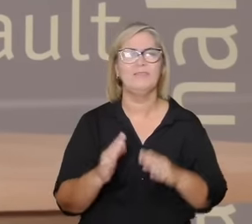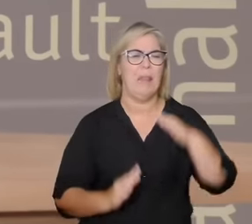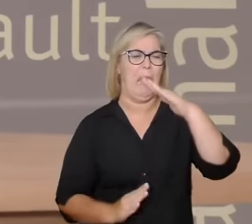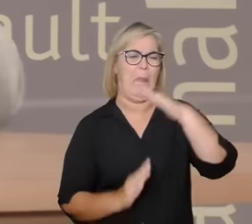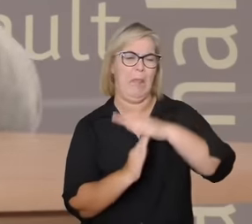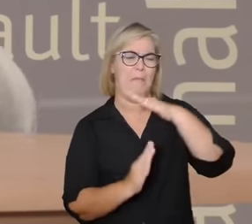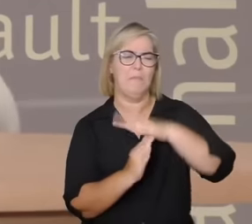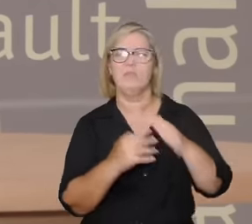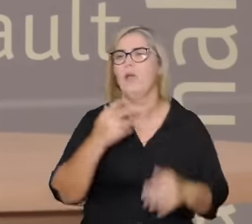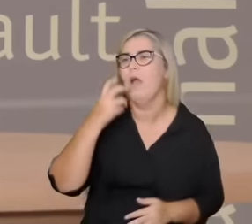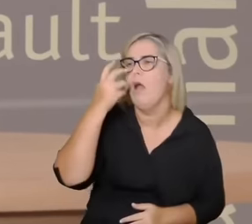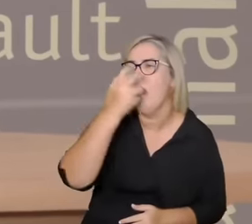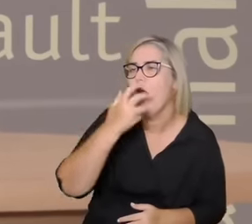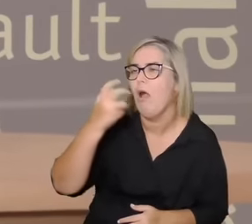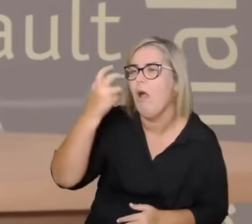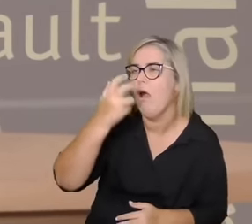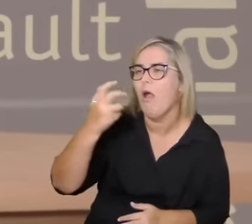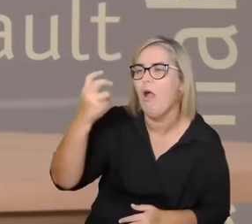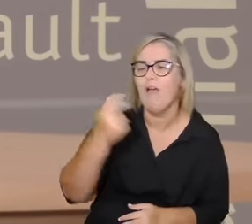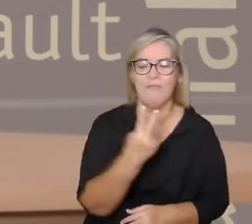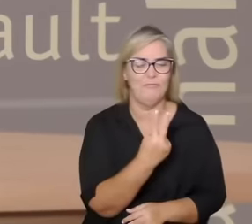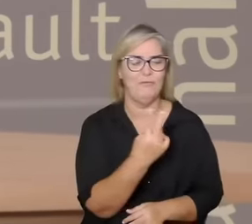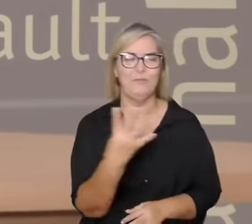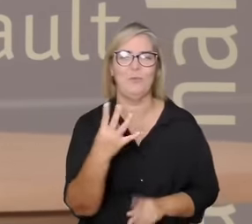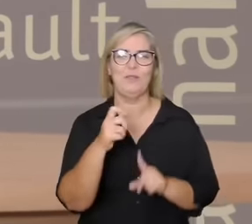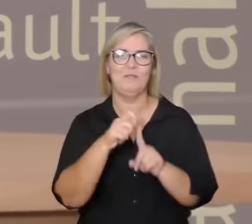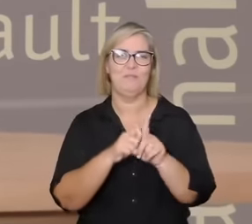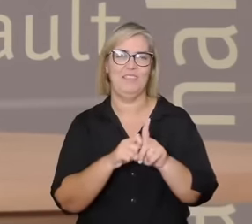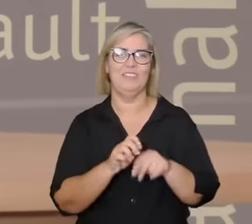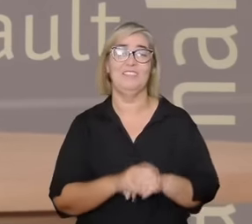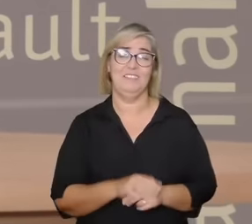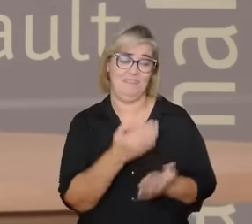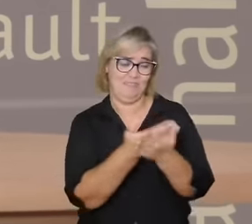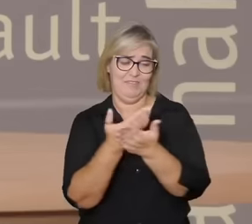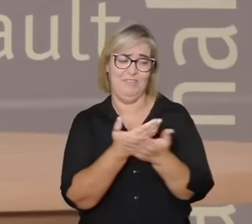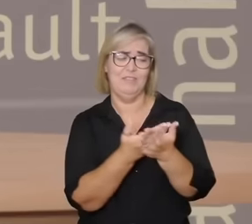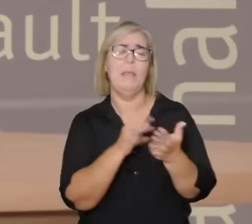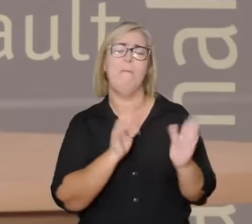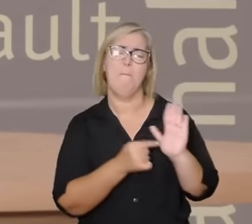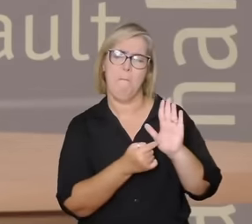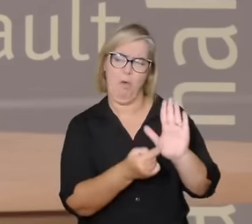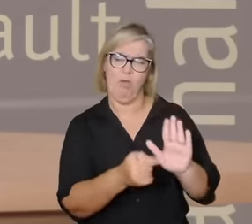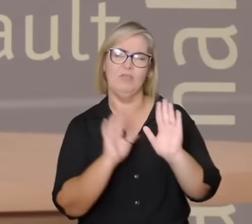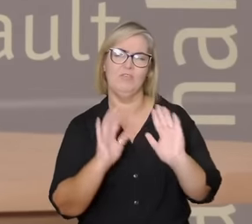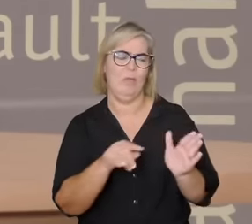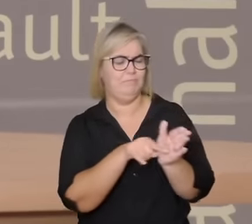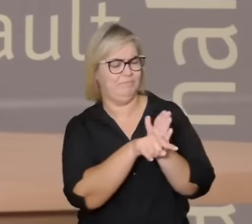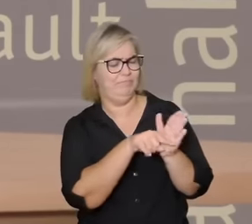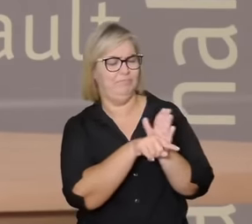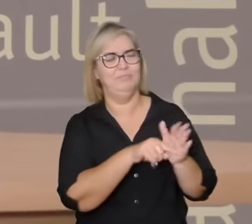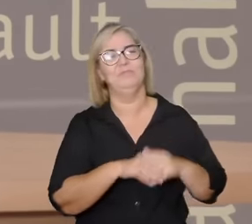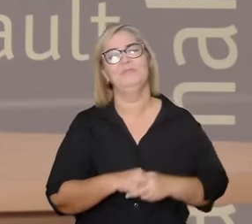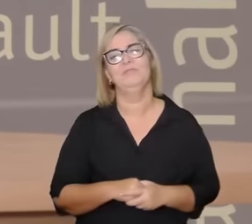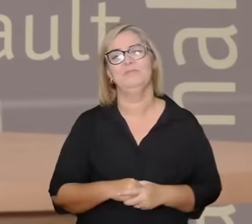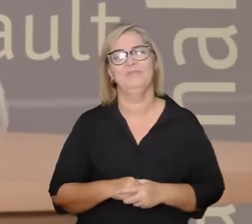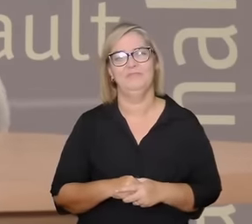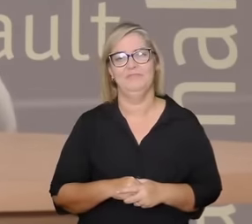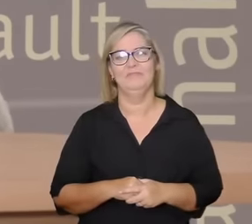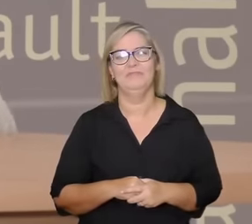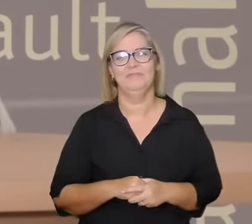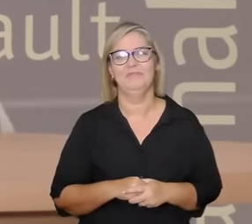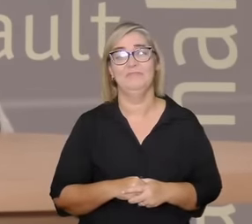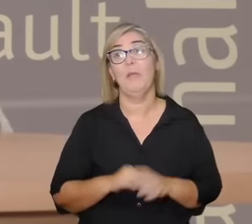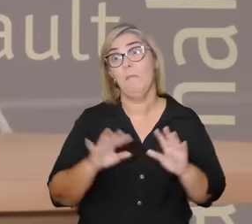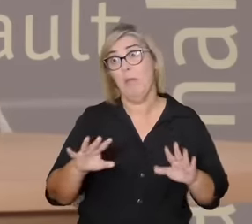esse sentimento de paixão que alguns estudos têm mostrado e aí não quer dizer que a gente não possa